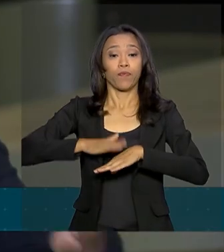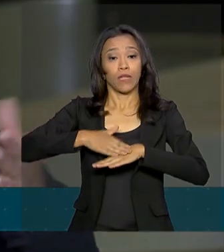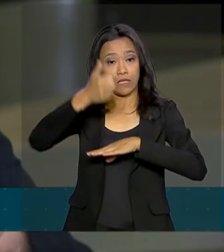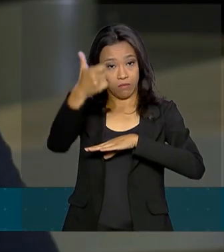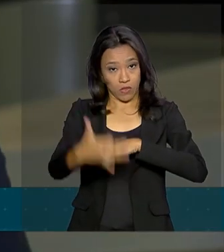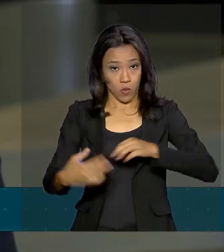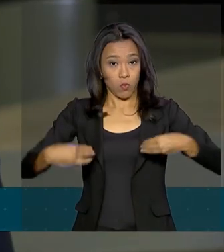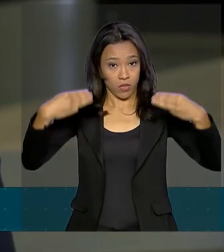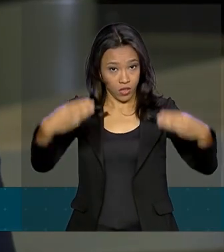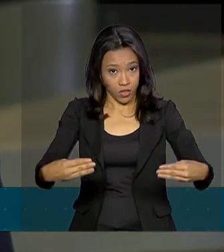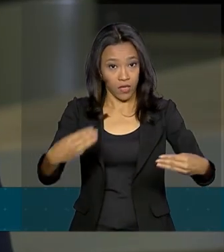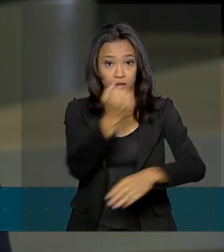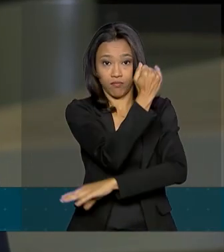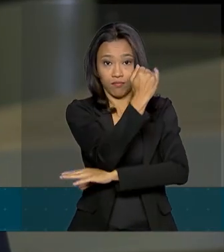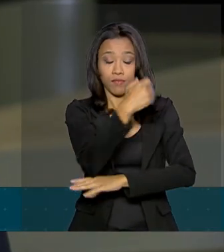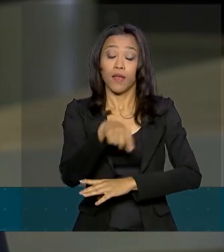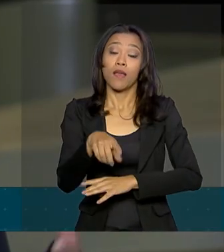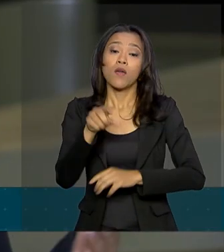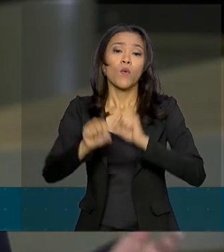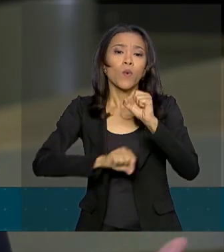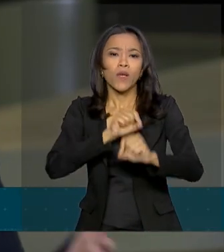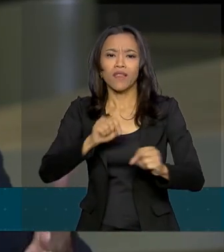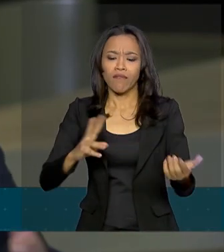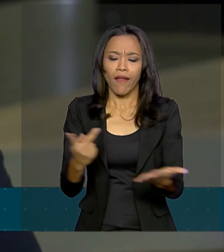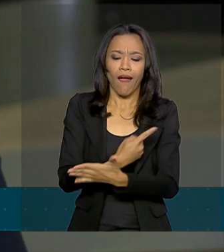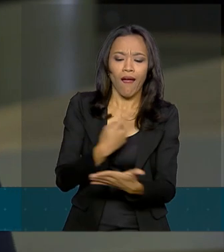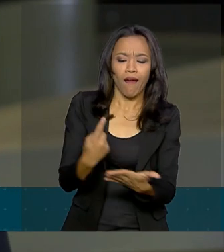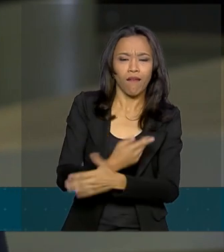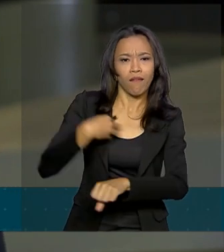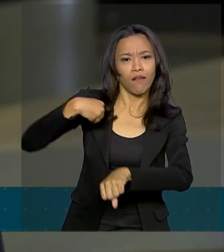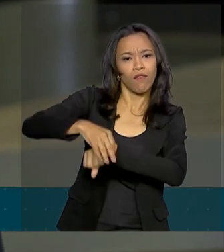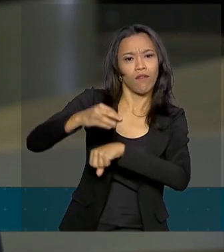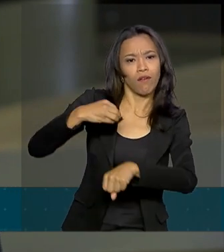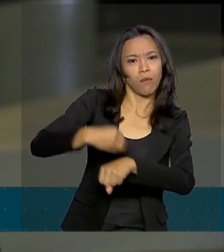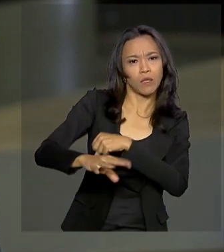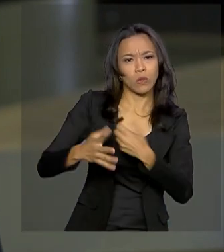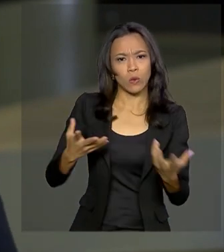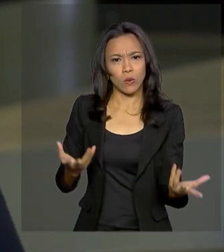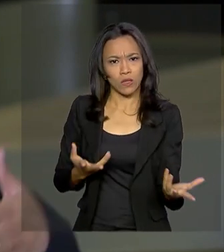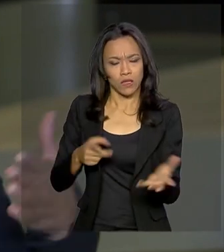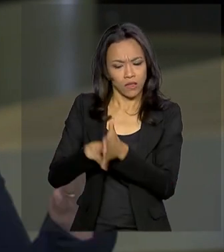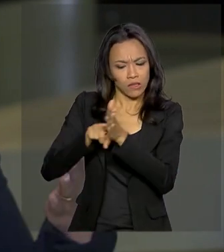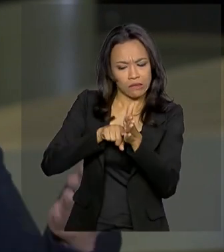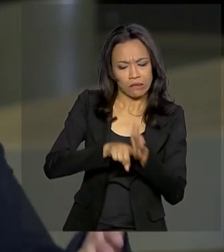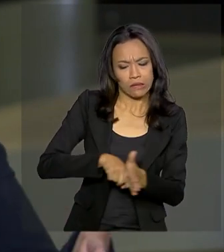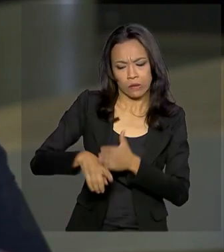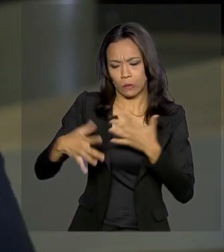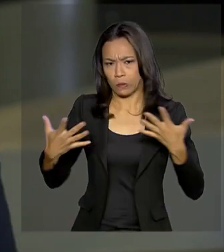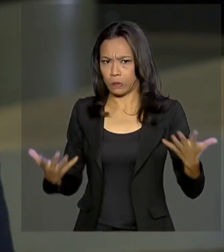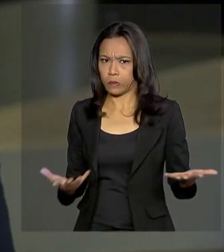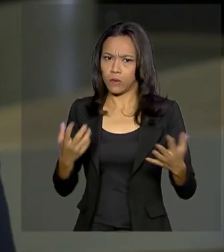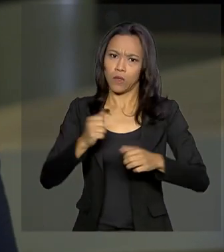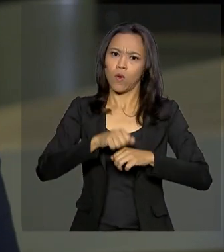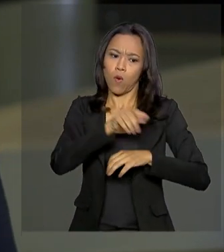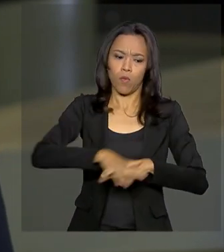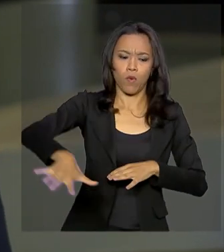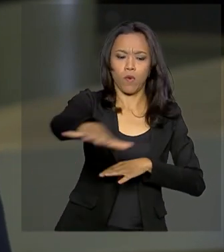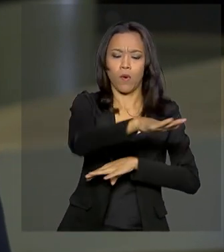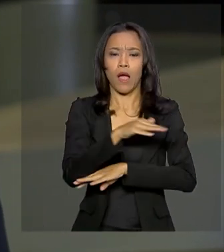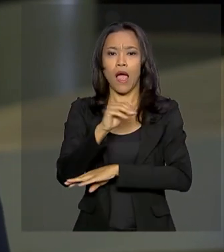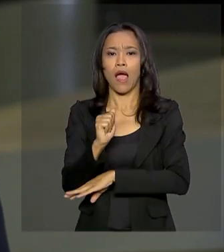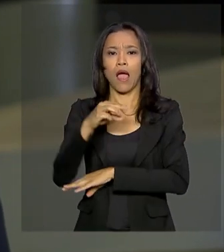Meio Ambiente, análises feitas de forma incorreta desses estudos teriam apontado que o desmatamento da Amazônia aumentou